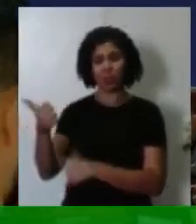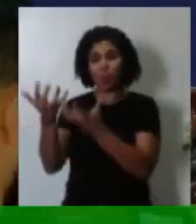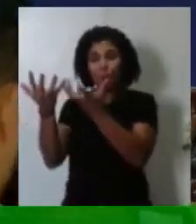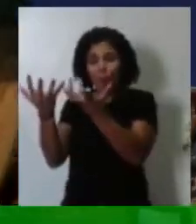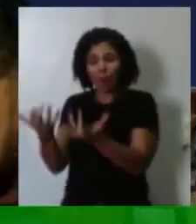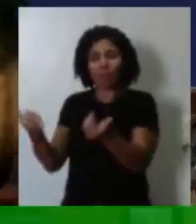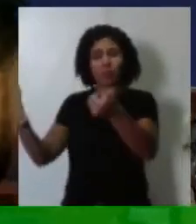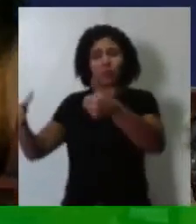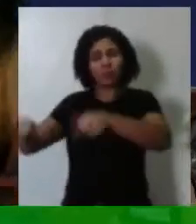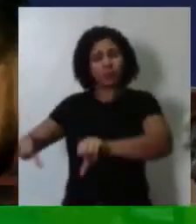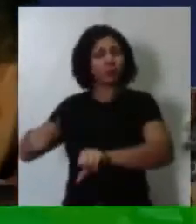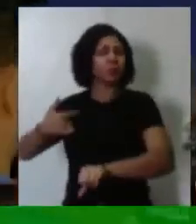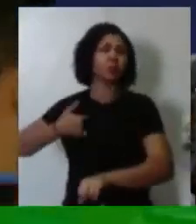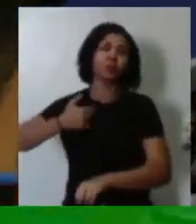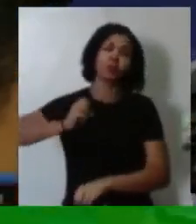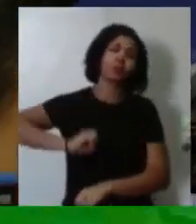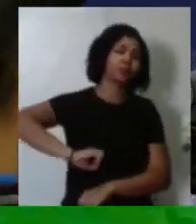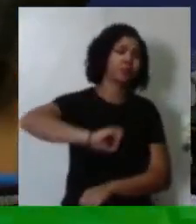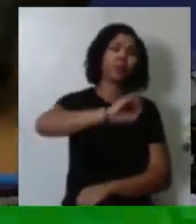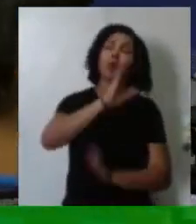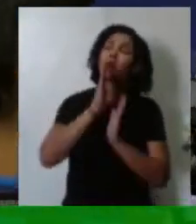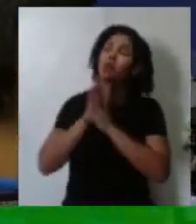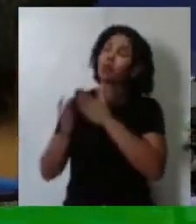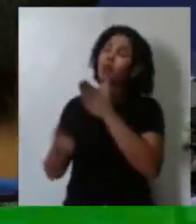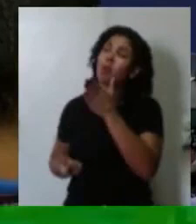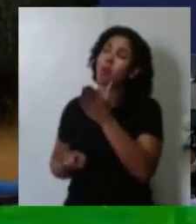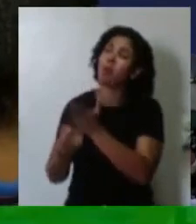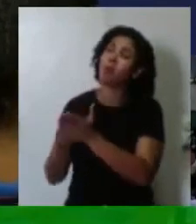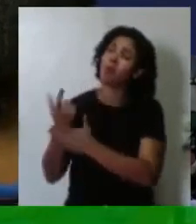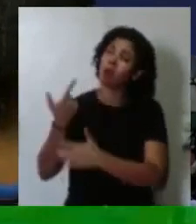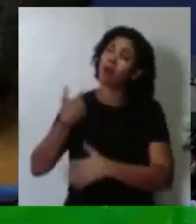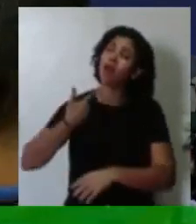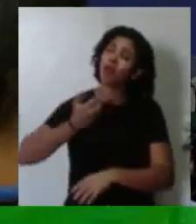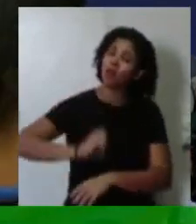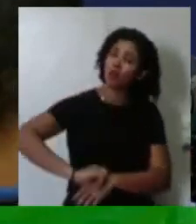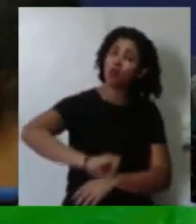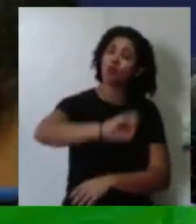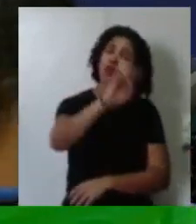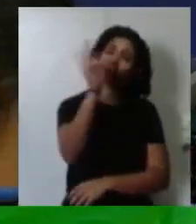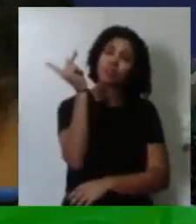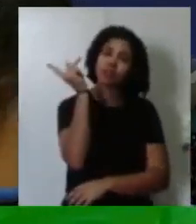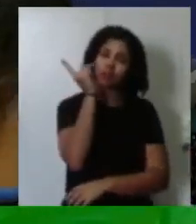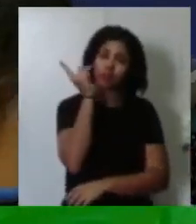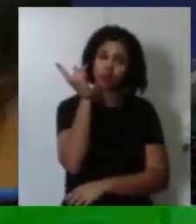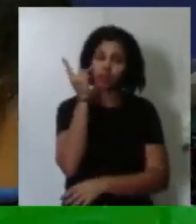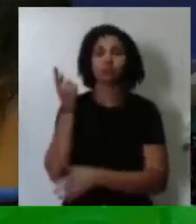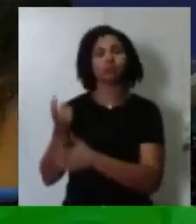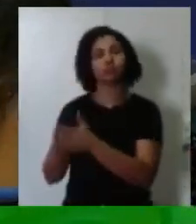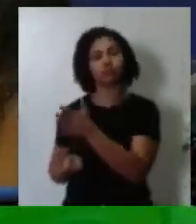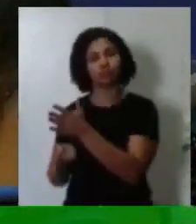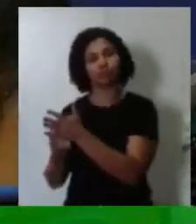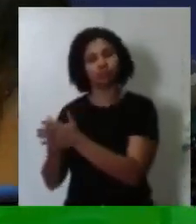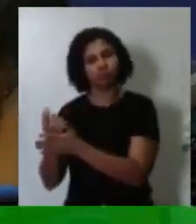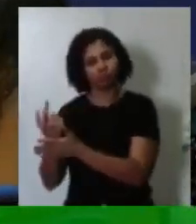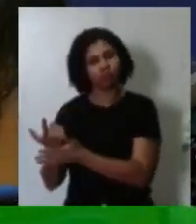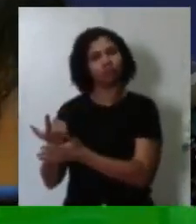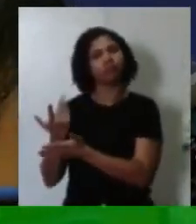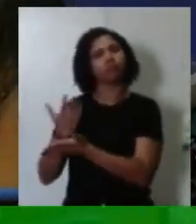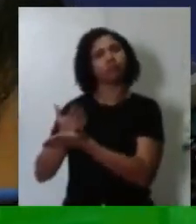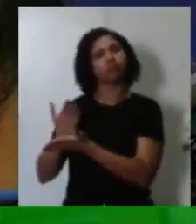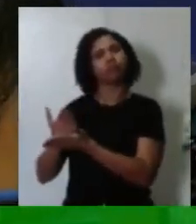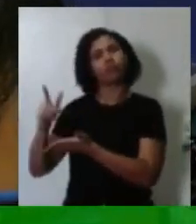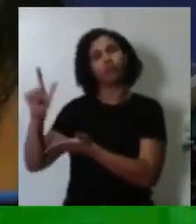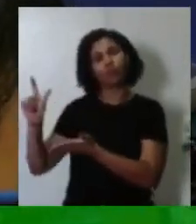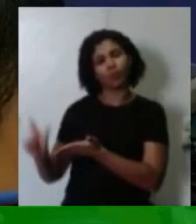Eu disse, mãe, compra uma passagem, eu tinha 13 anos de idade, eu vou para São Paulo. Compramos uma passagem fiada, ao